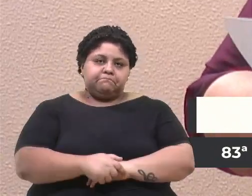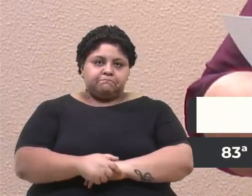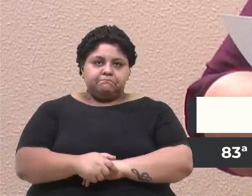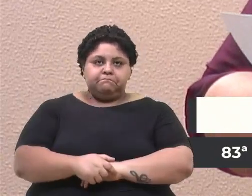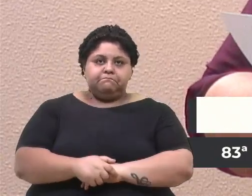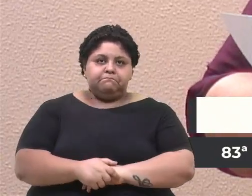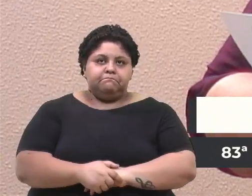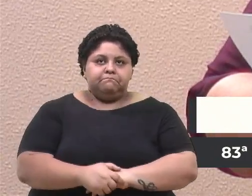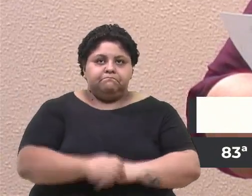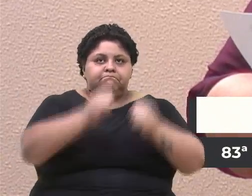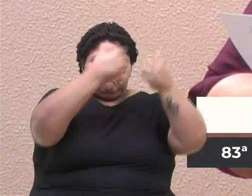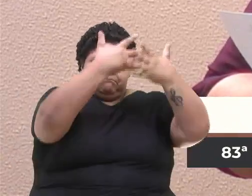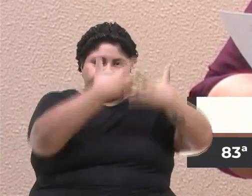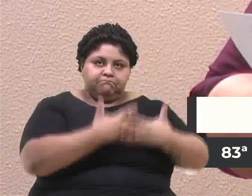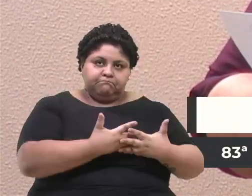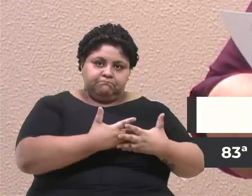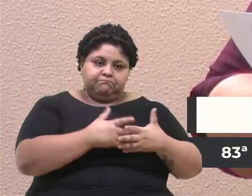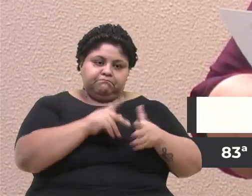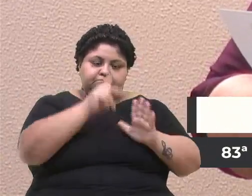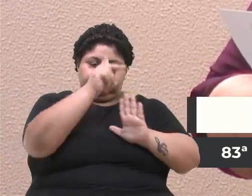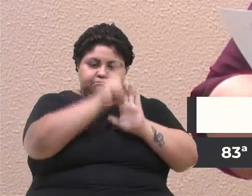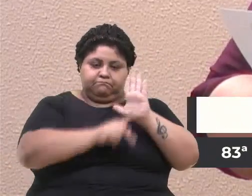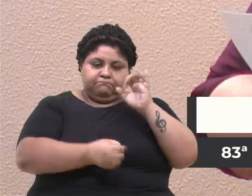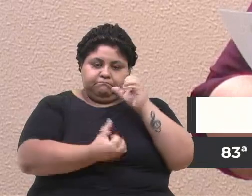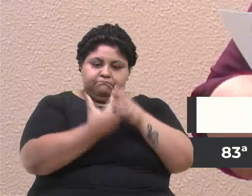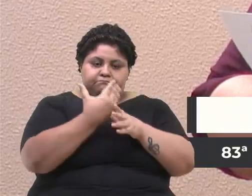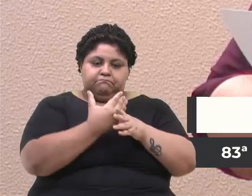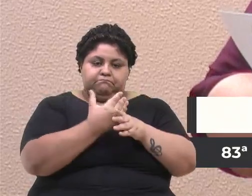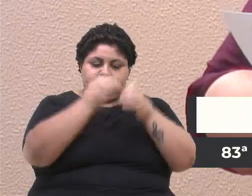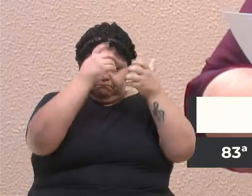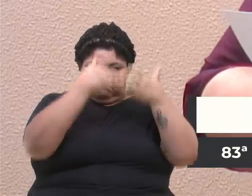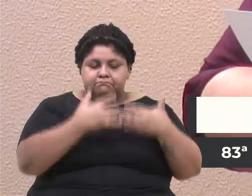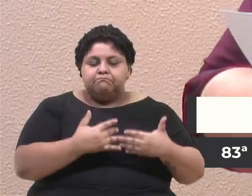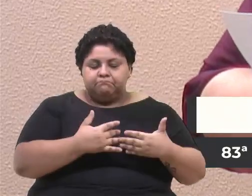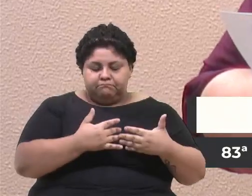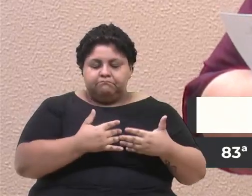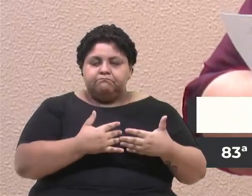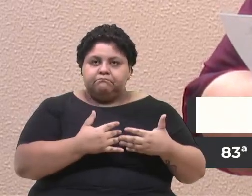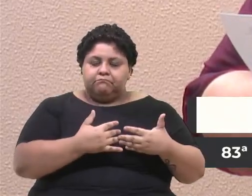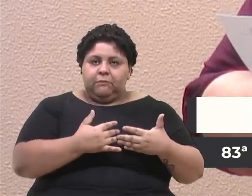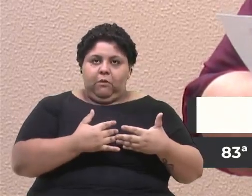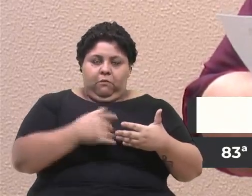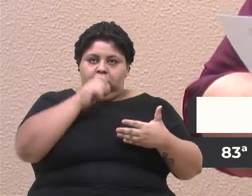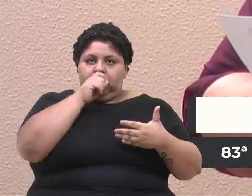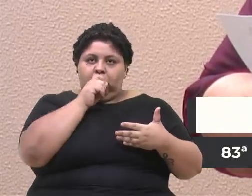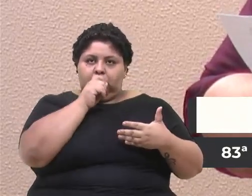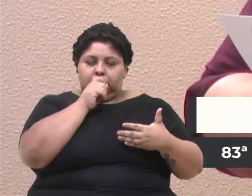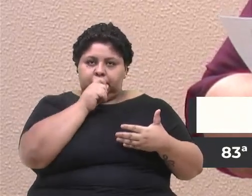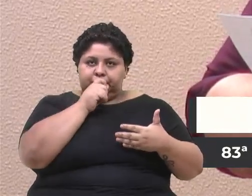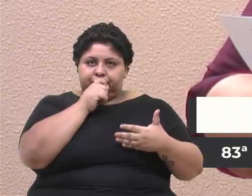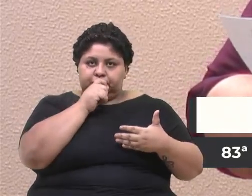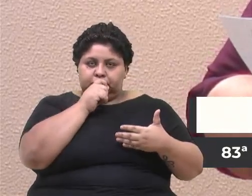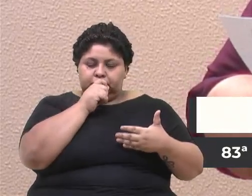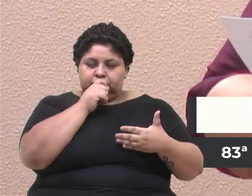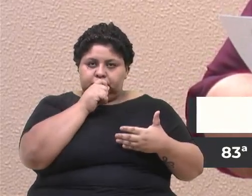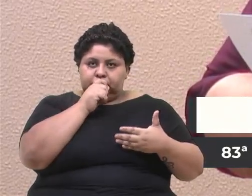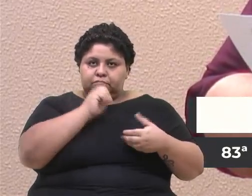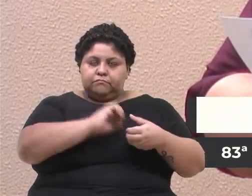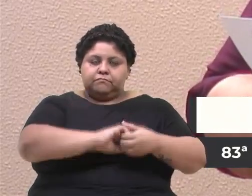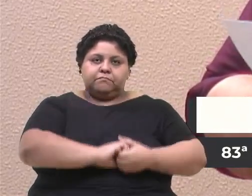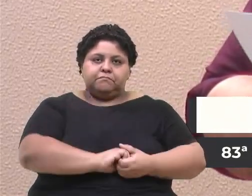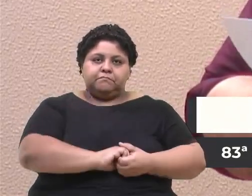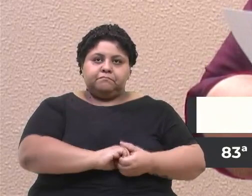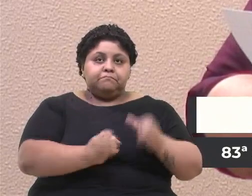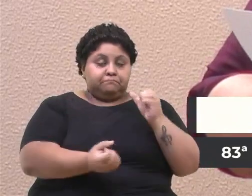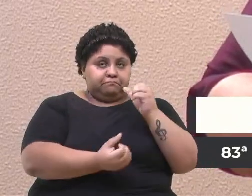motivos do projeto, o autor relata que, em face da existência de lista de